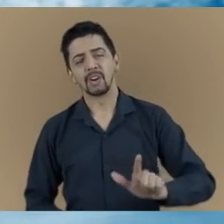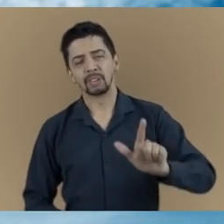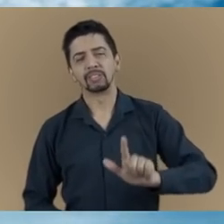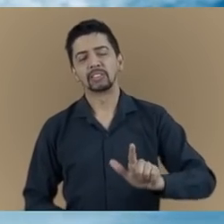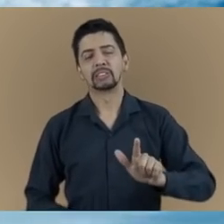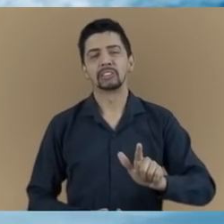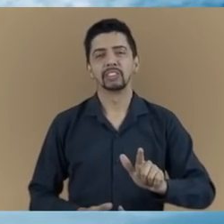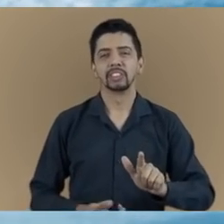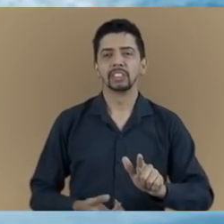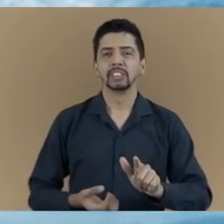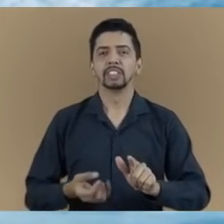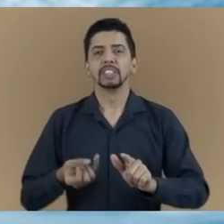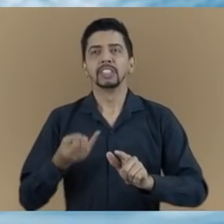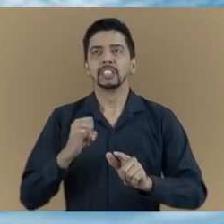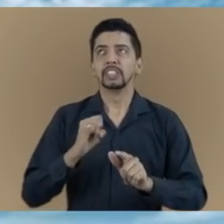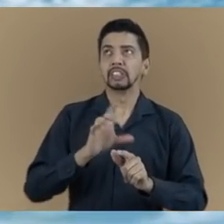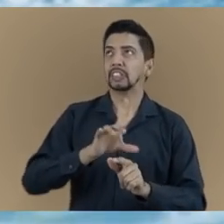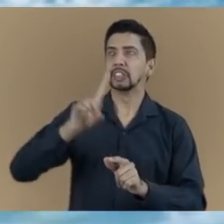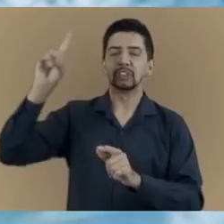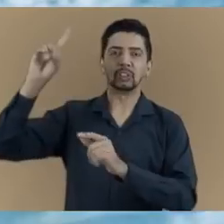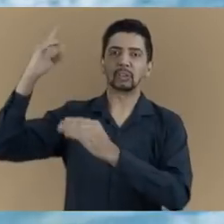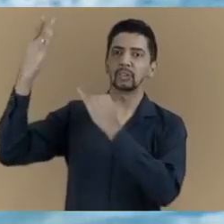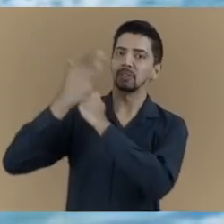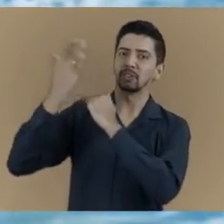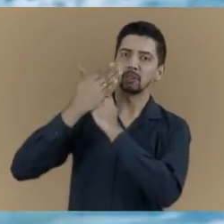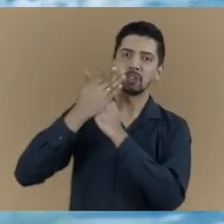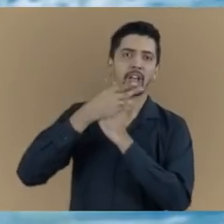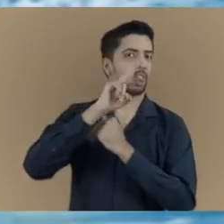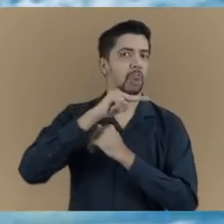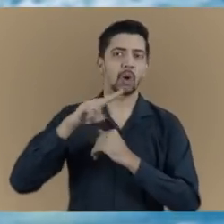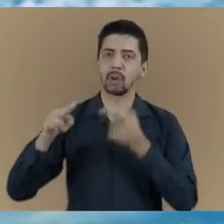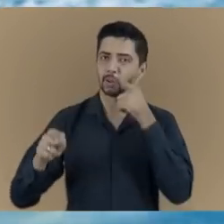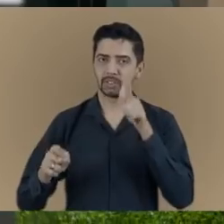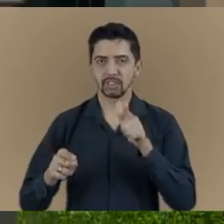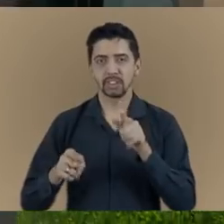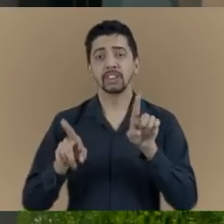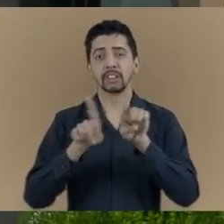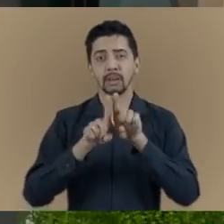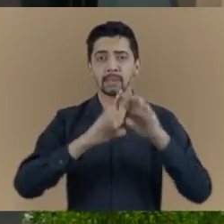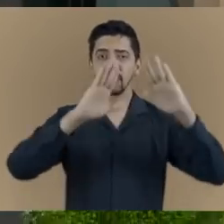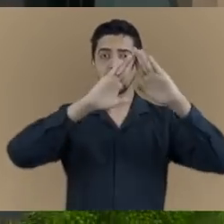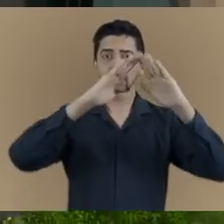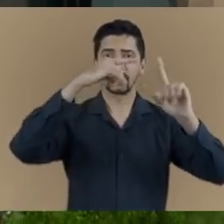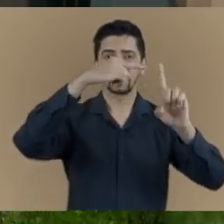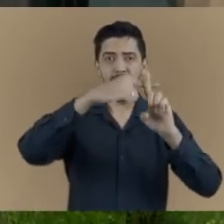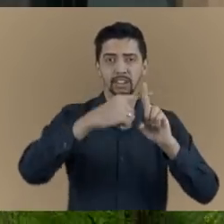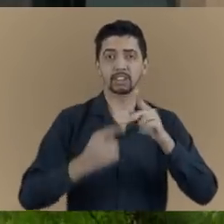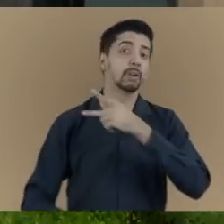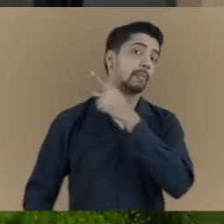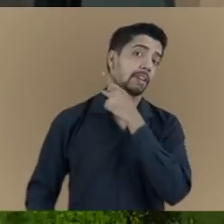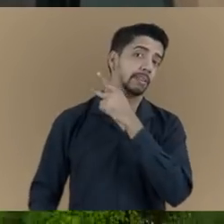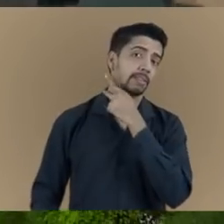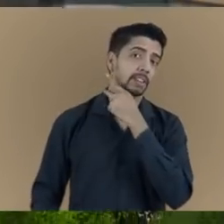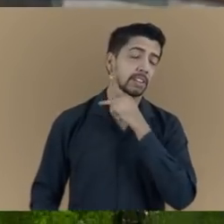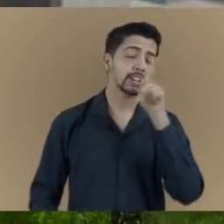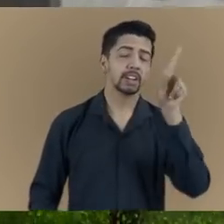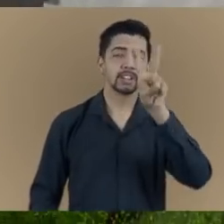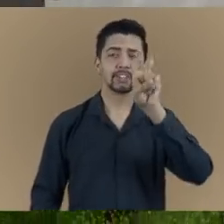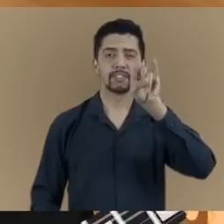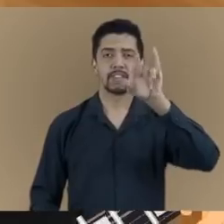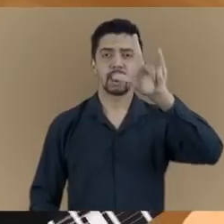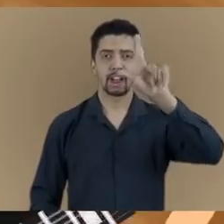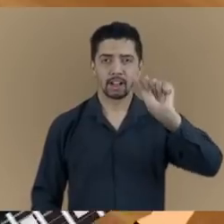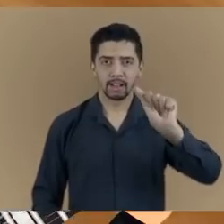Claro, que nada disso seria possível sem a direção de Deus. Da minha igreja presbiteriana da Vila Maria